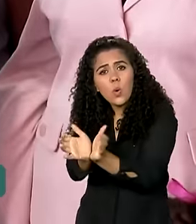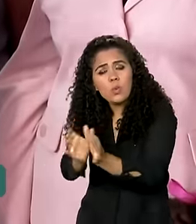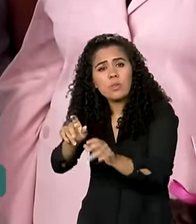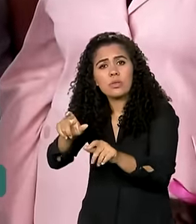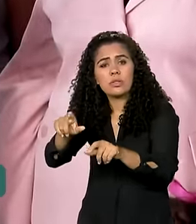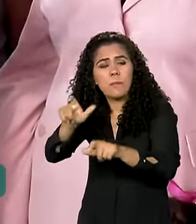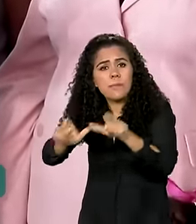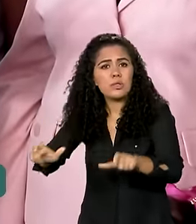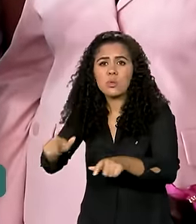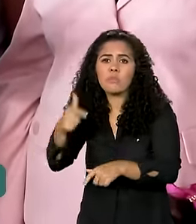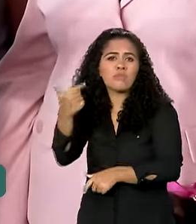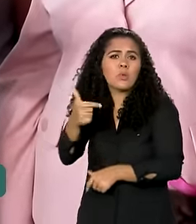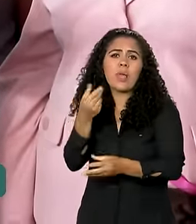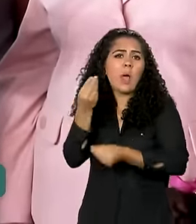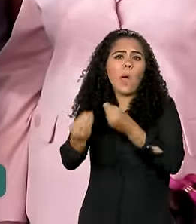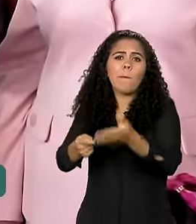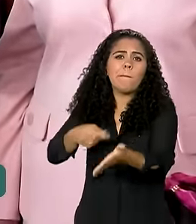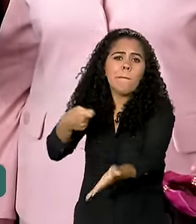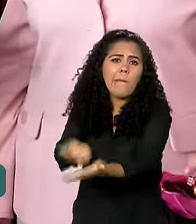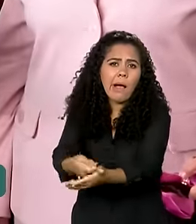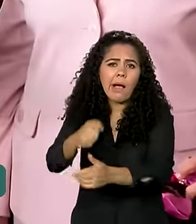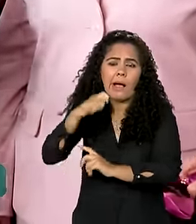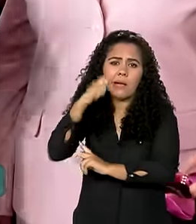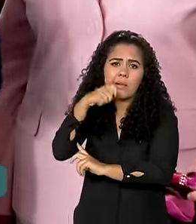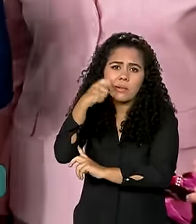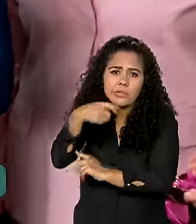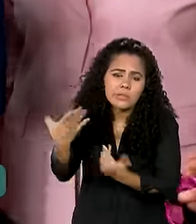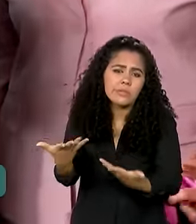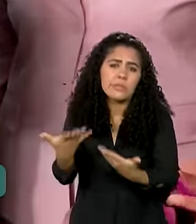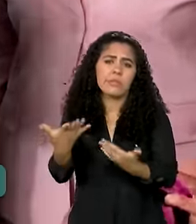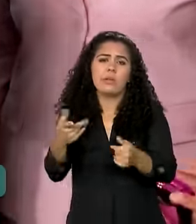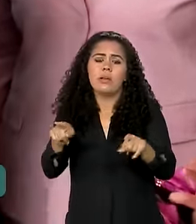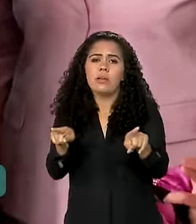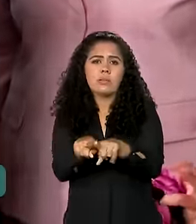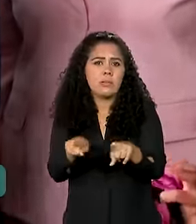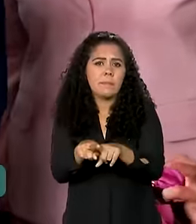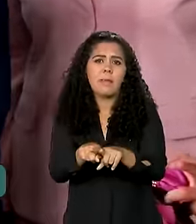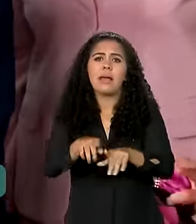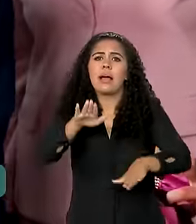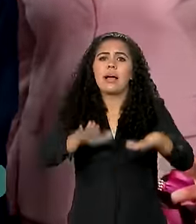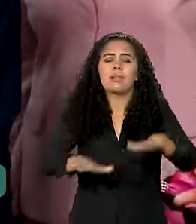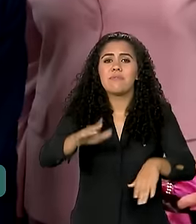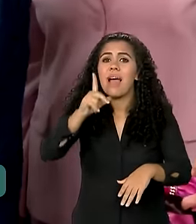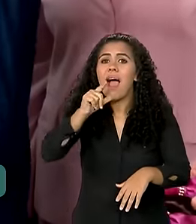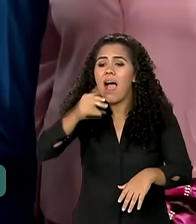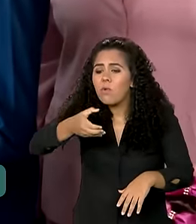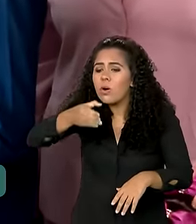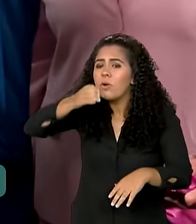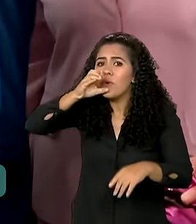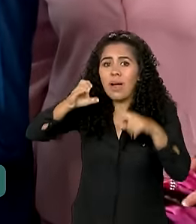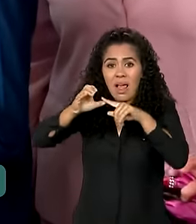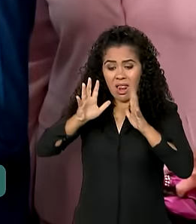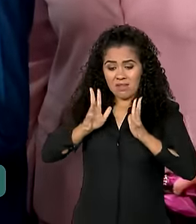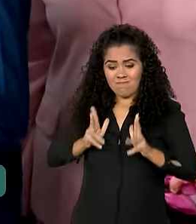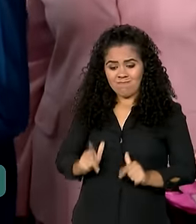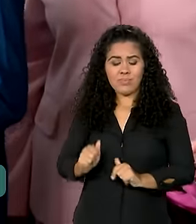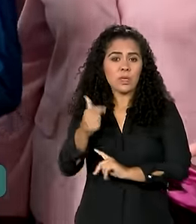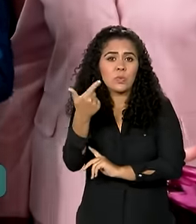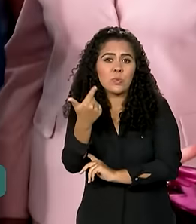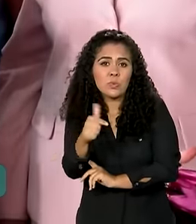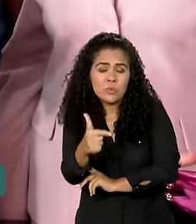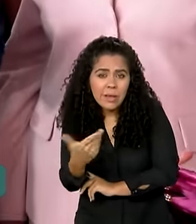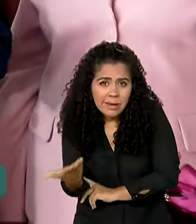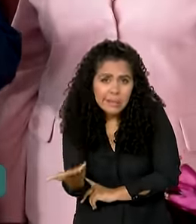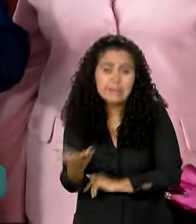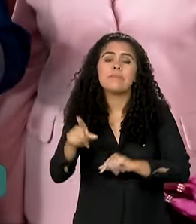condições de ir no dentista. Às vezes, a água que as pessoas bebem não é bem tratada. E,